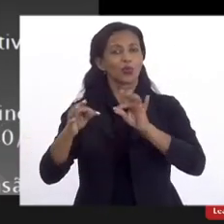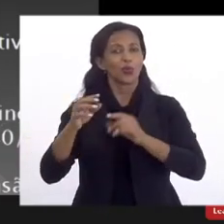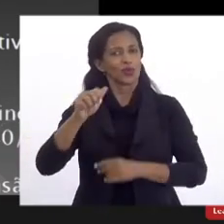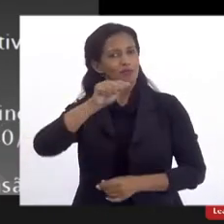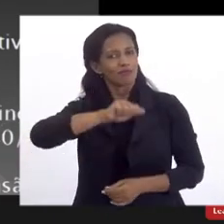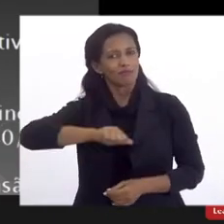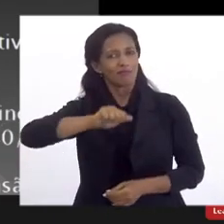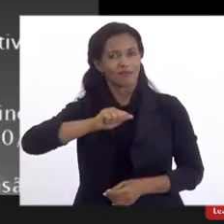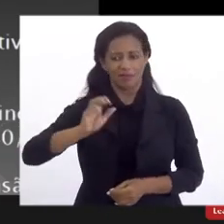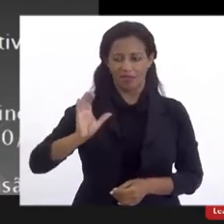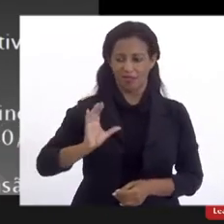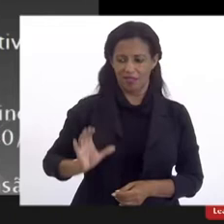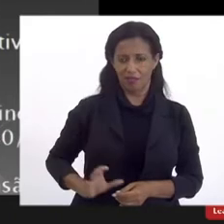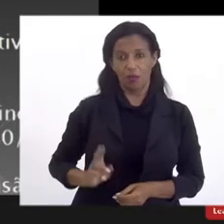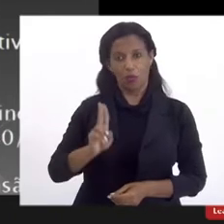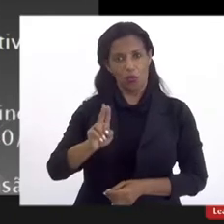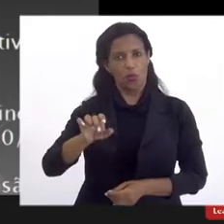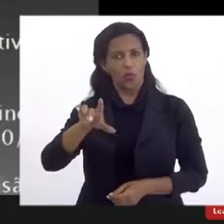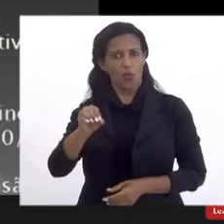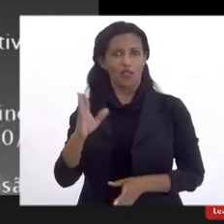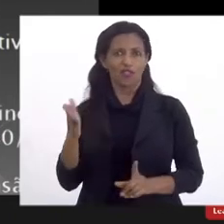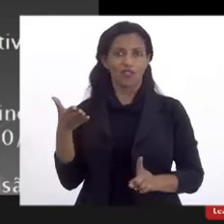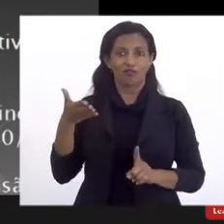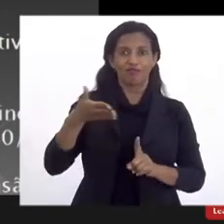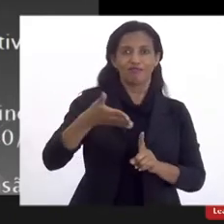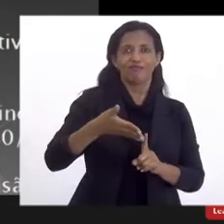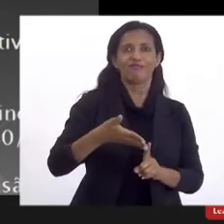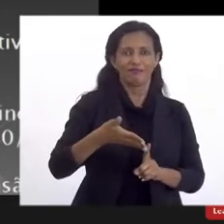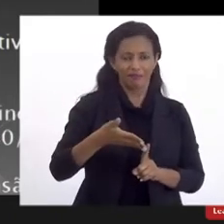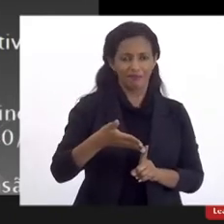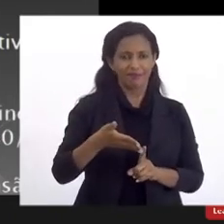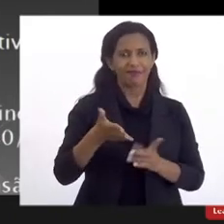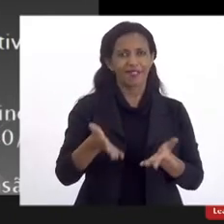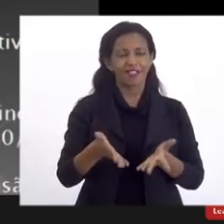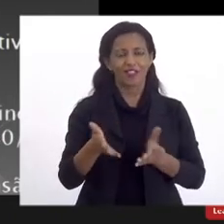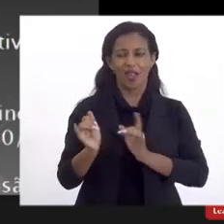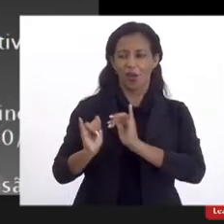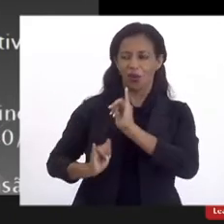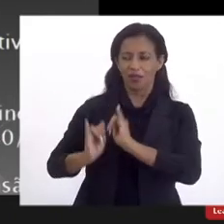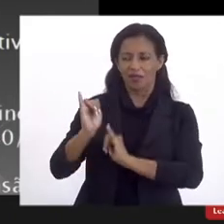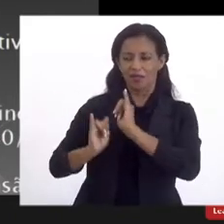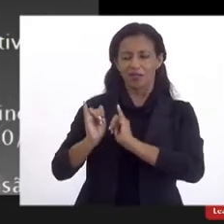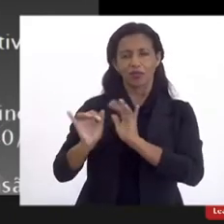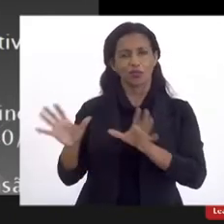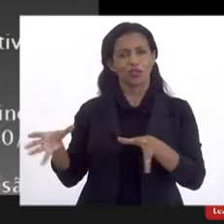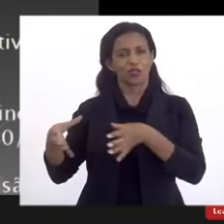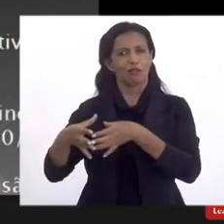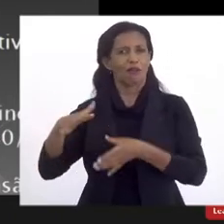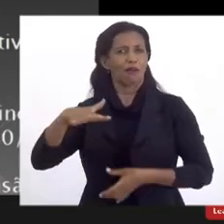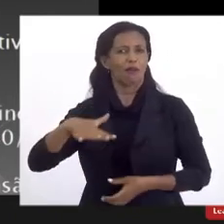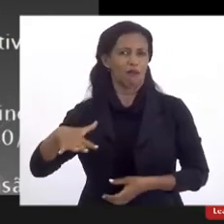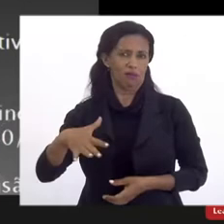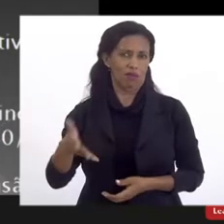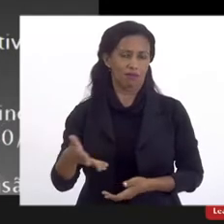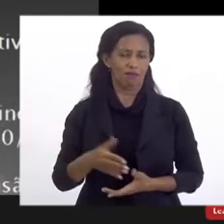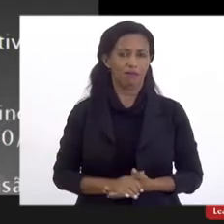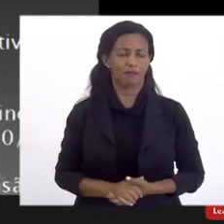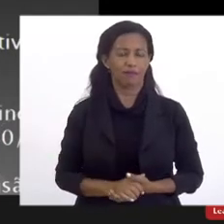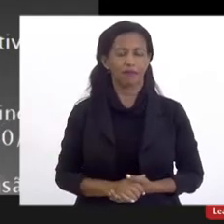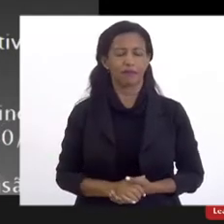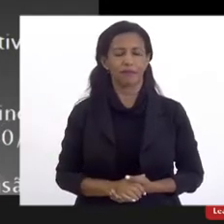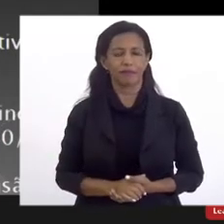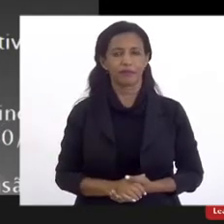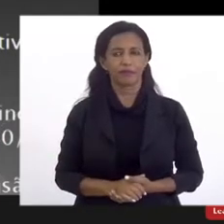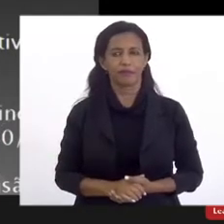a UESO já interage diretamente com as indústrias locais, né, então, isso,